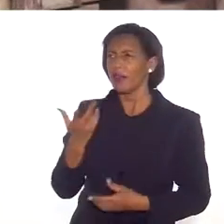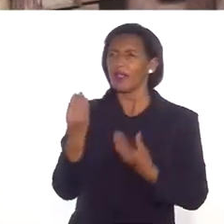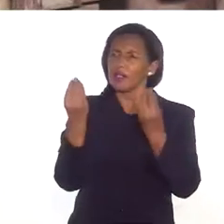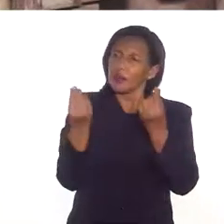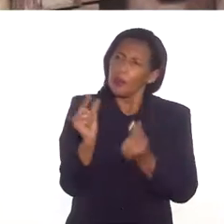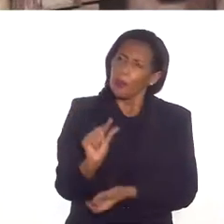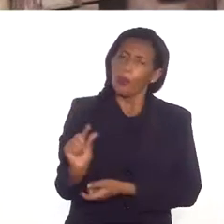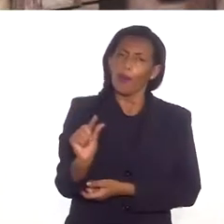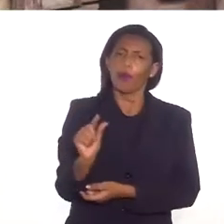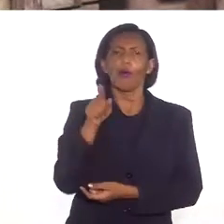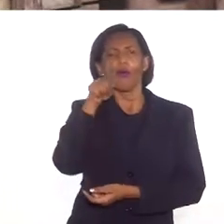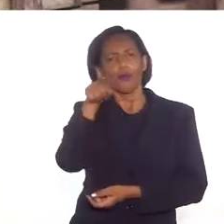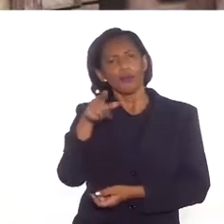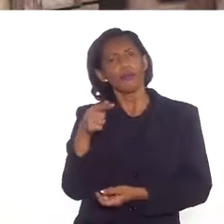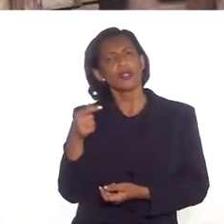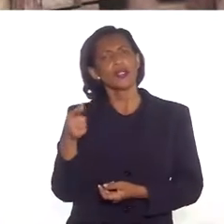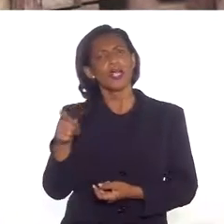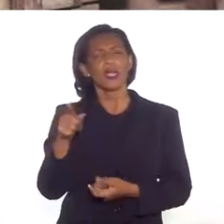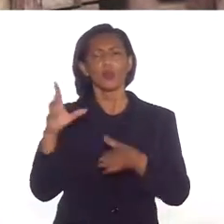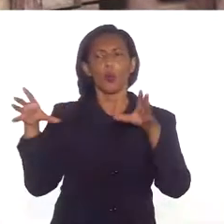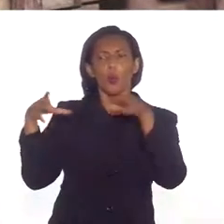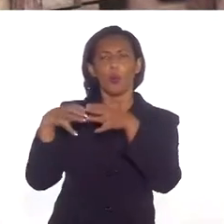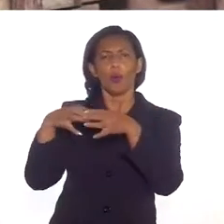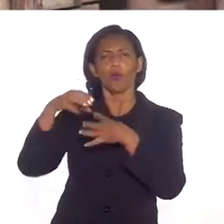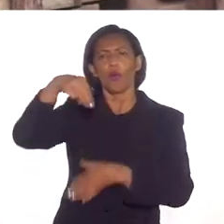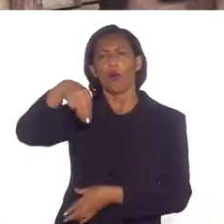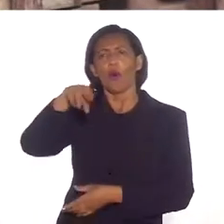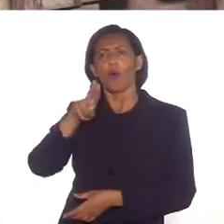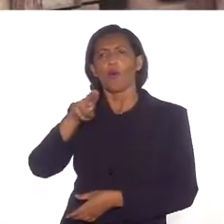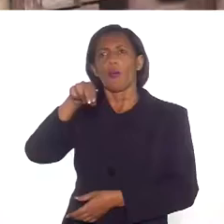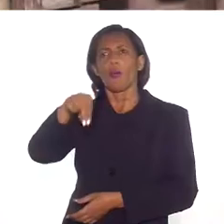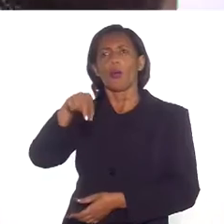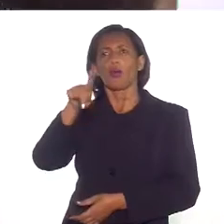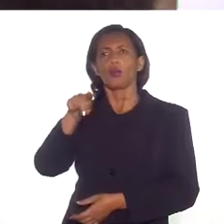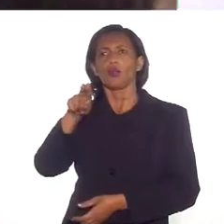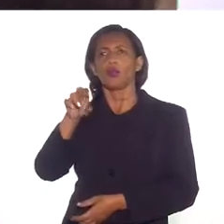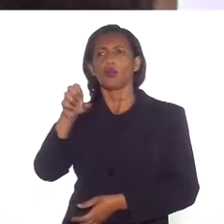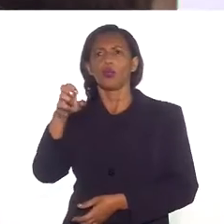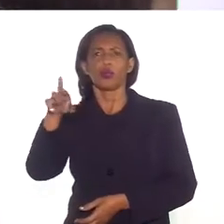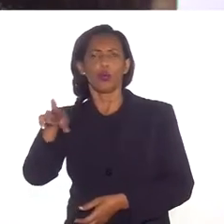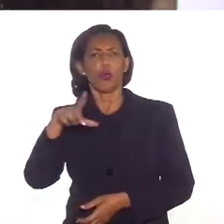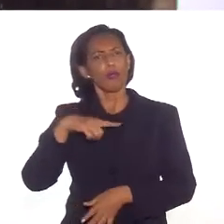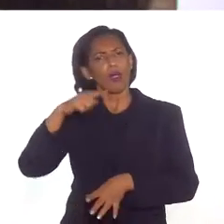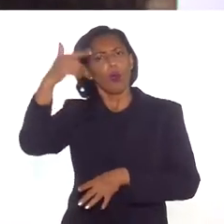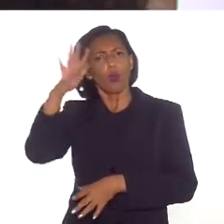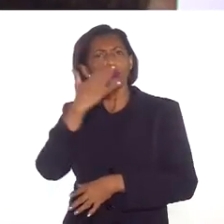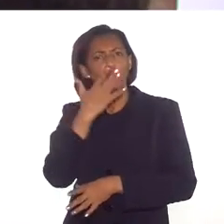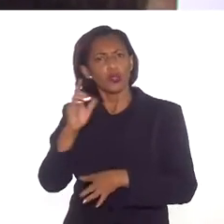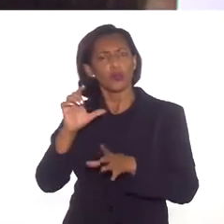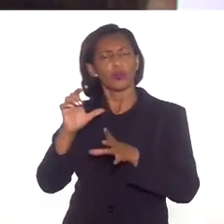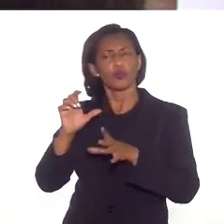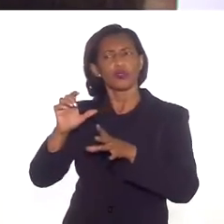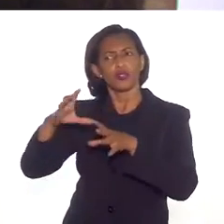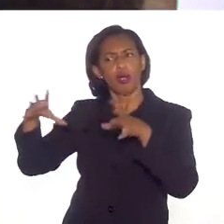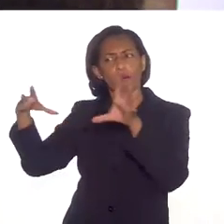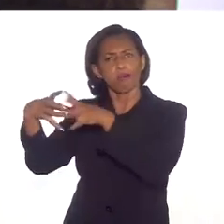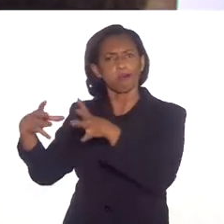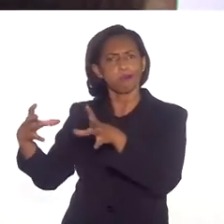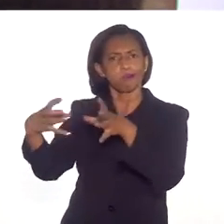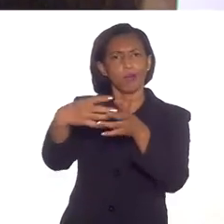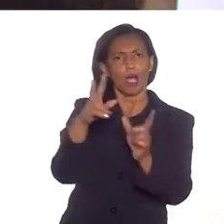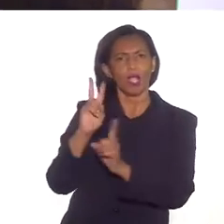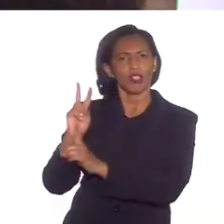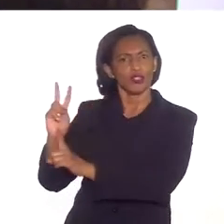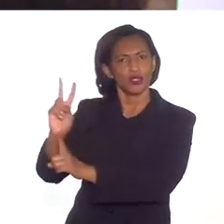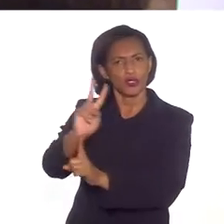isso. Você é do povo munducuru, existem os yanumamis, existem outros tipos de aldeias